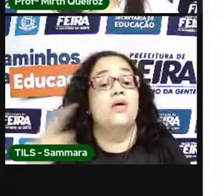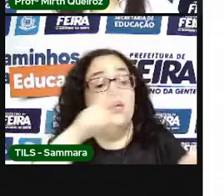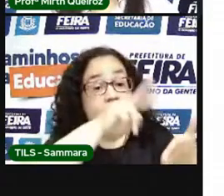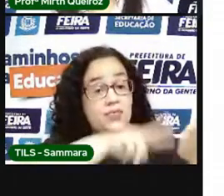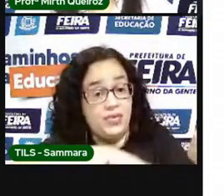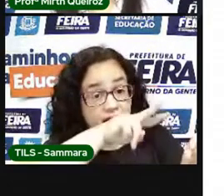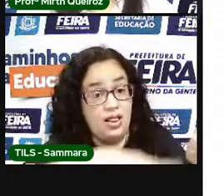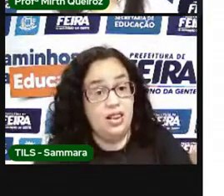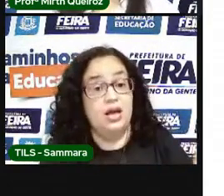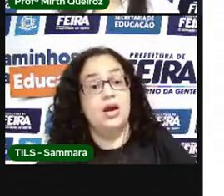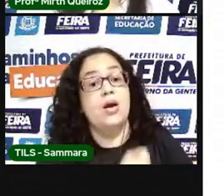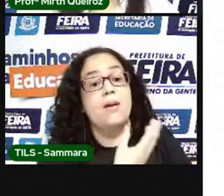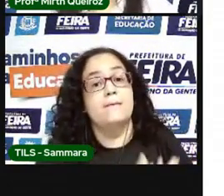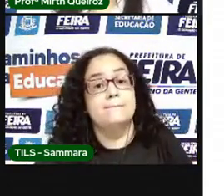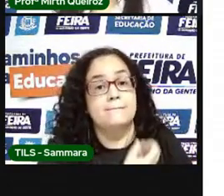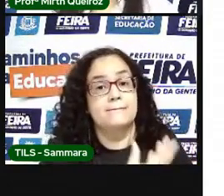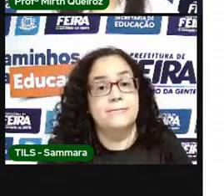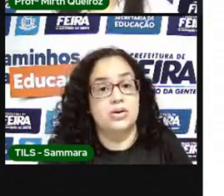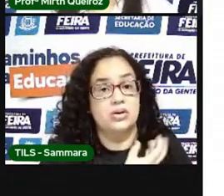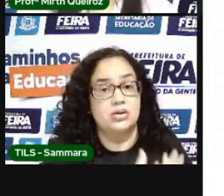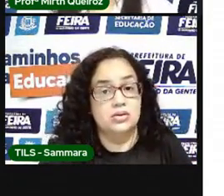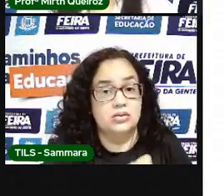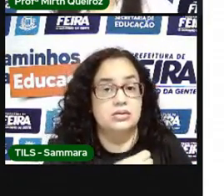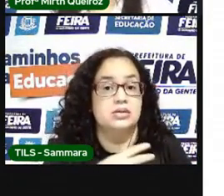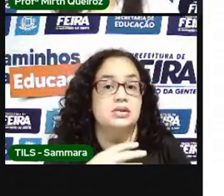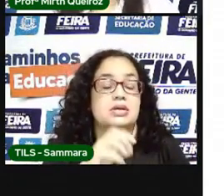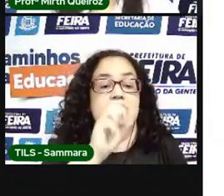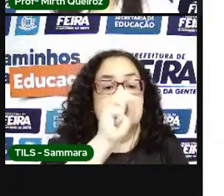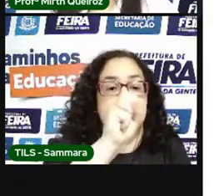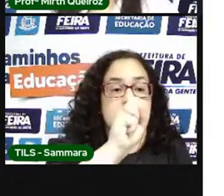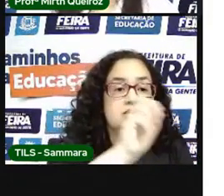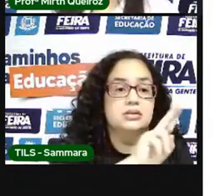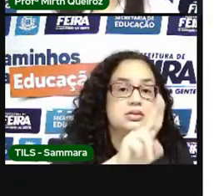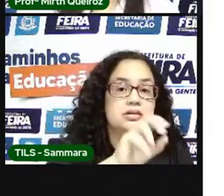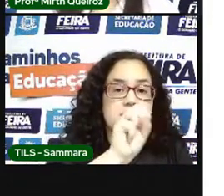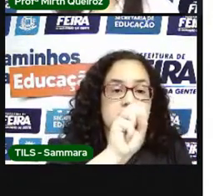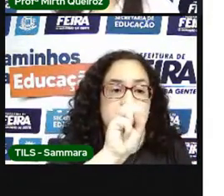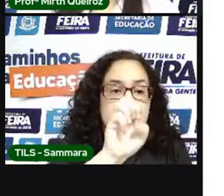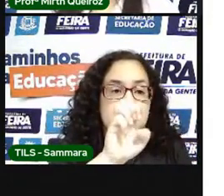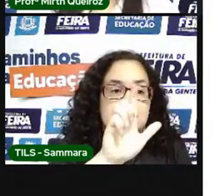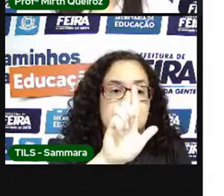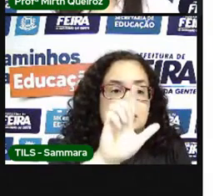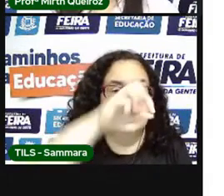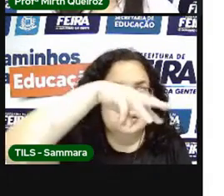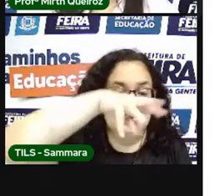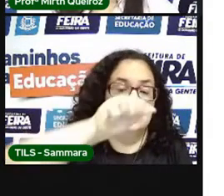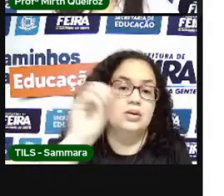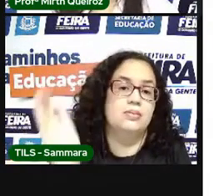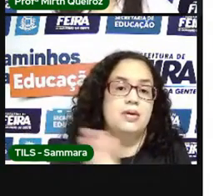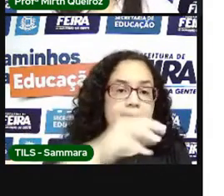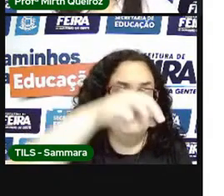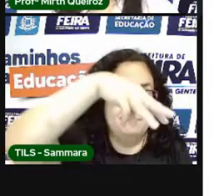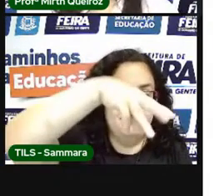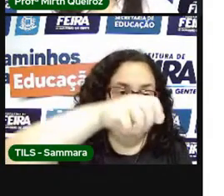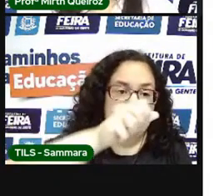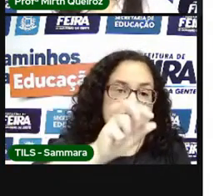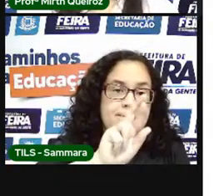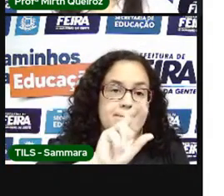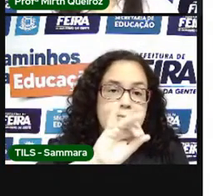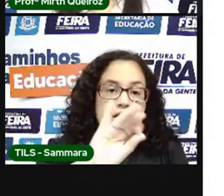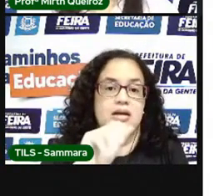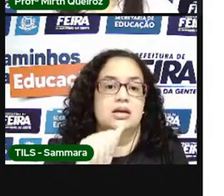poema de Selma Maria Kausen? Vocês já leram algum texto dessa escritora? Vamos ler.